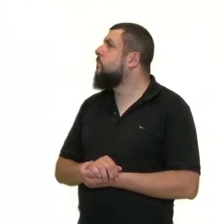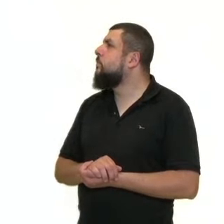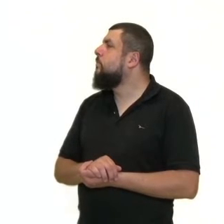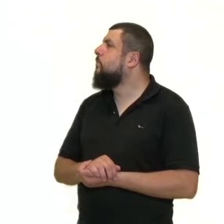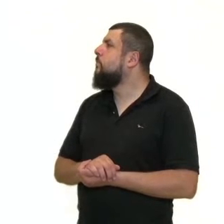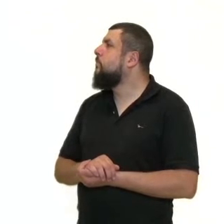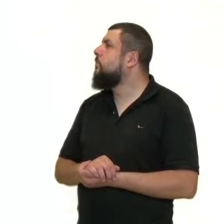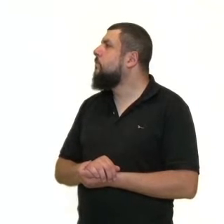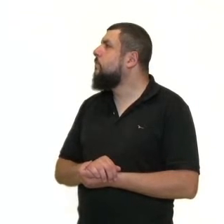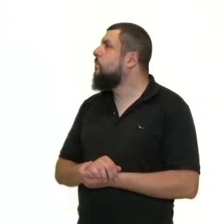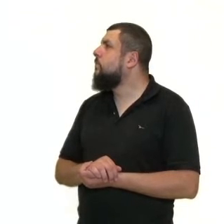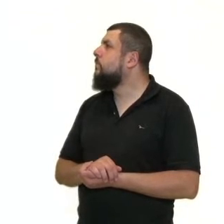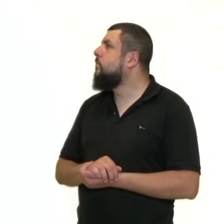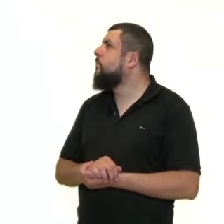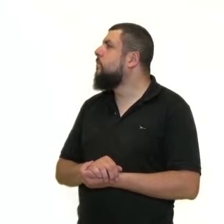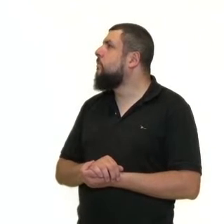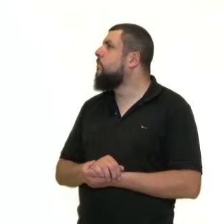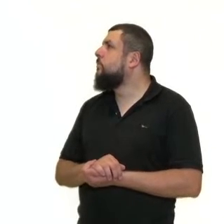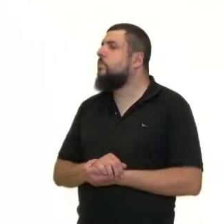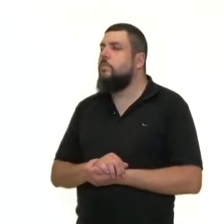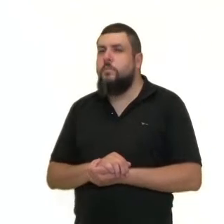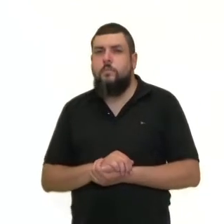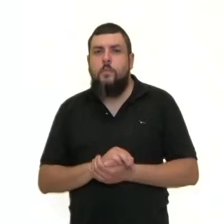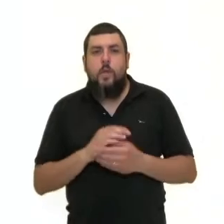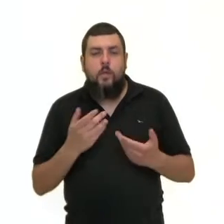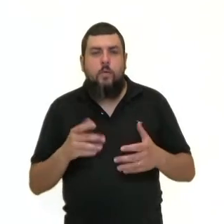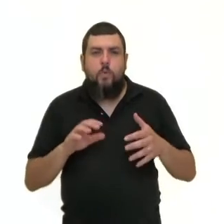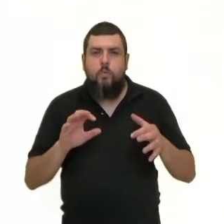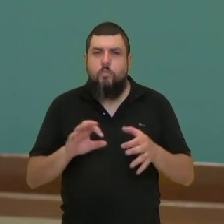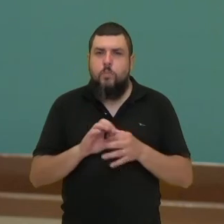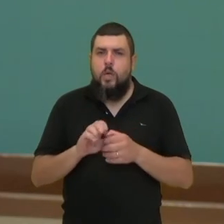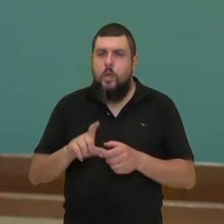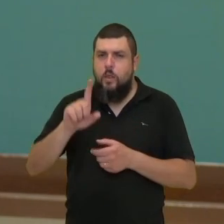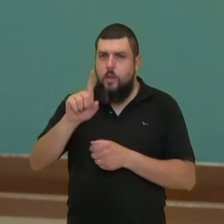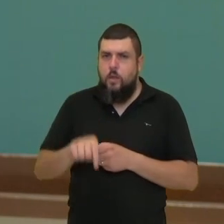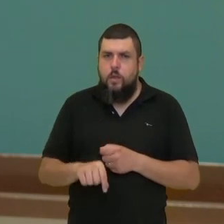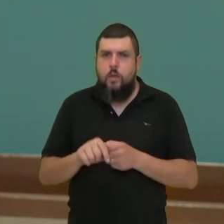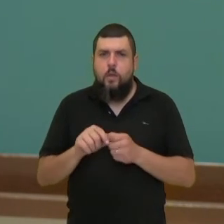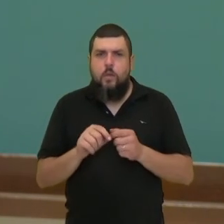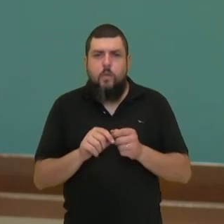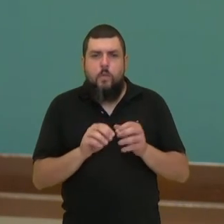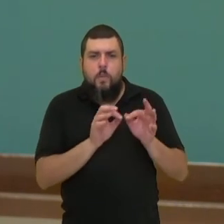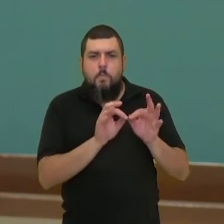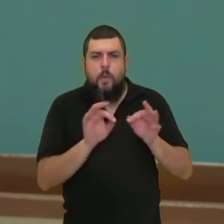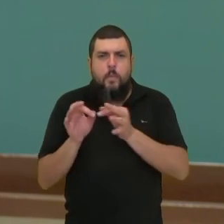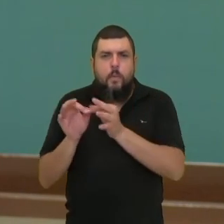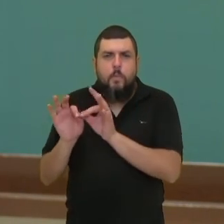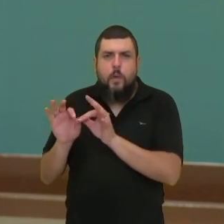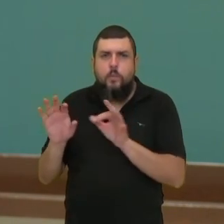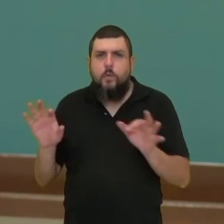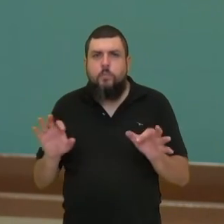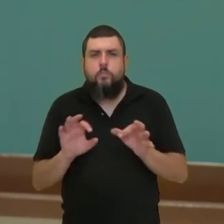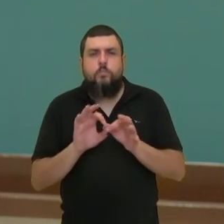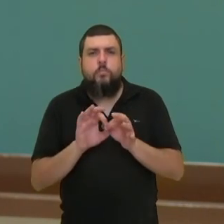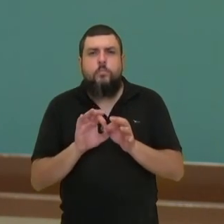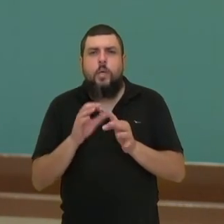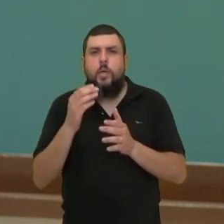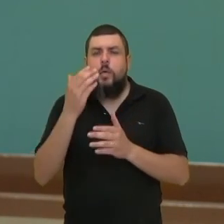tenham função sintática idêntica. Então, as conjunções são termos que servem para ligar e dar sentido às orações.